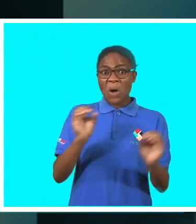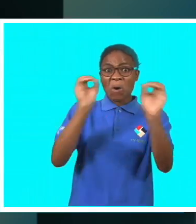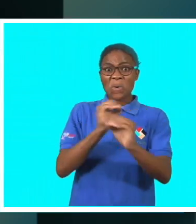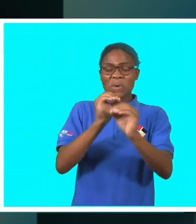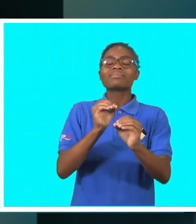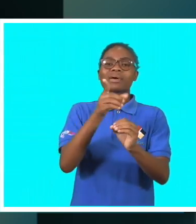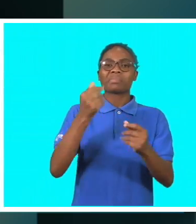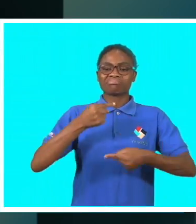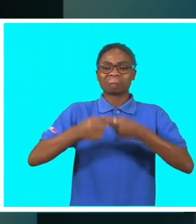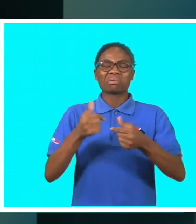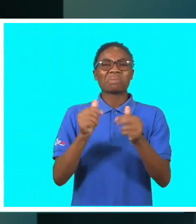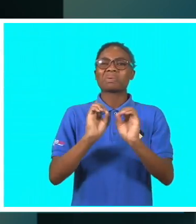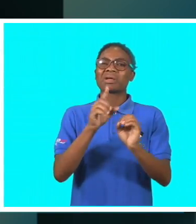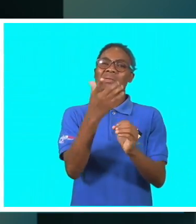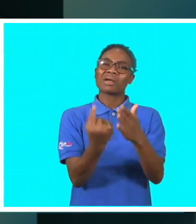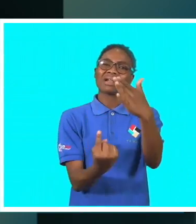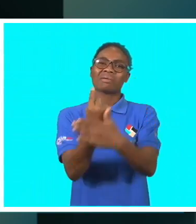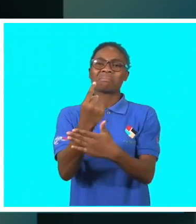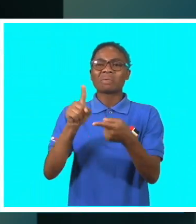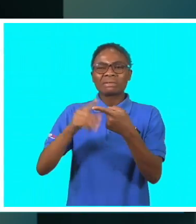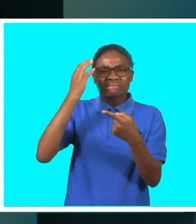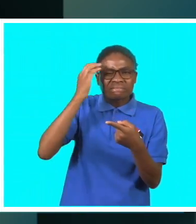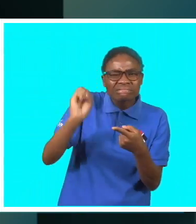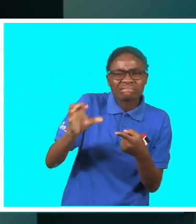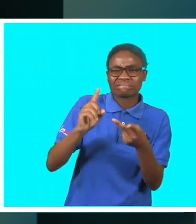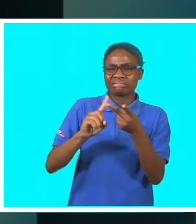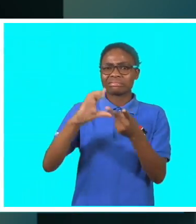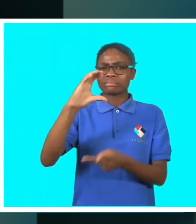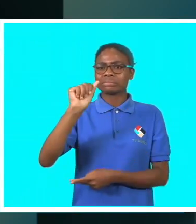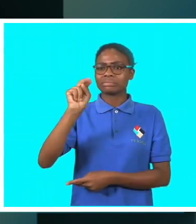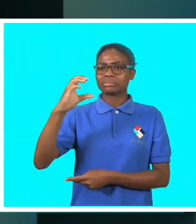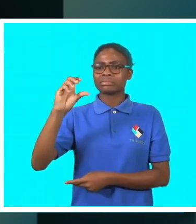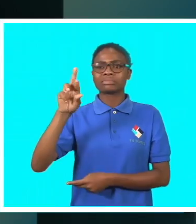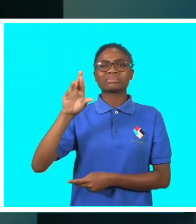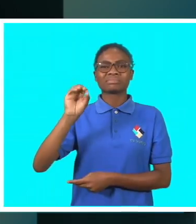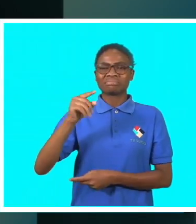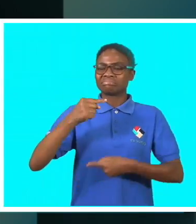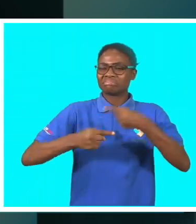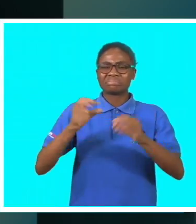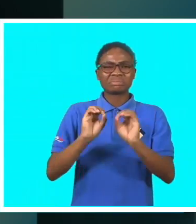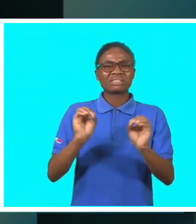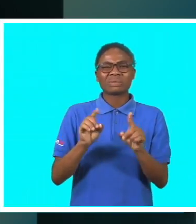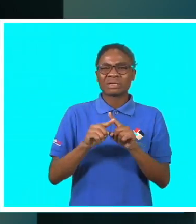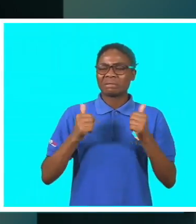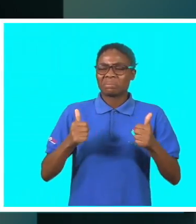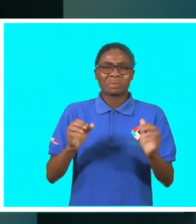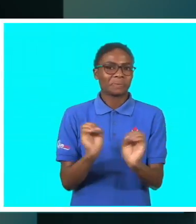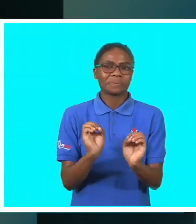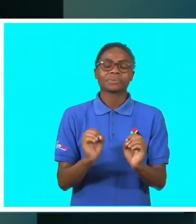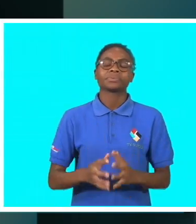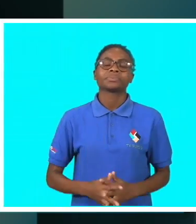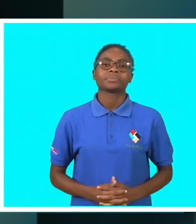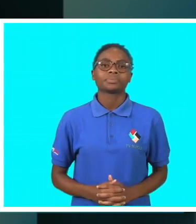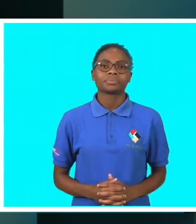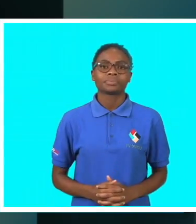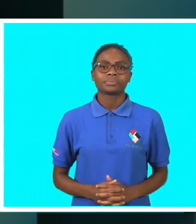Uma hidratação deficiente pode causar problemas como dores de cabeça, cancro de bexiga, diminuição do rendimento físico e